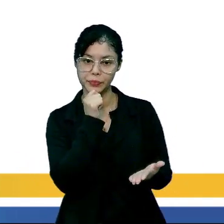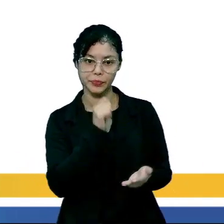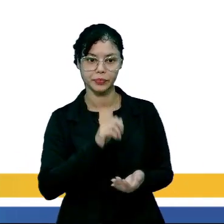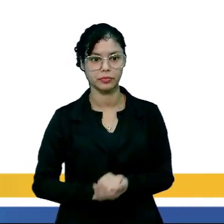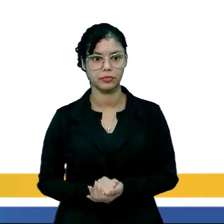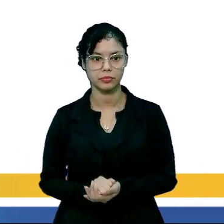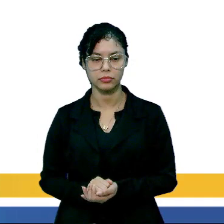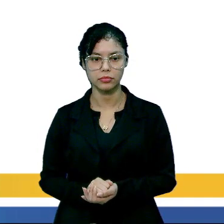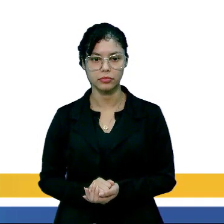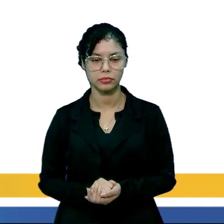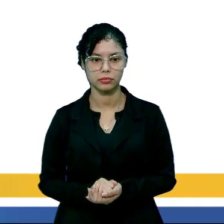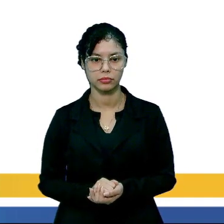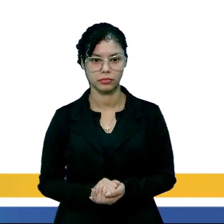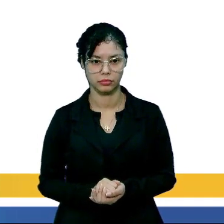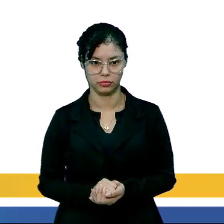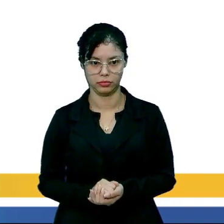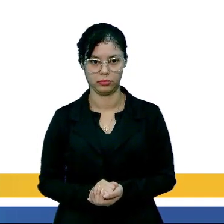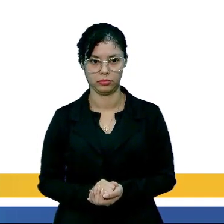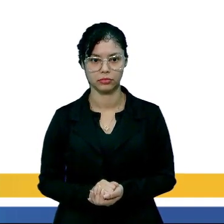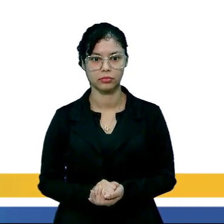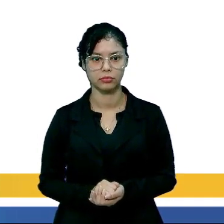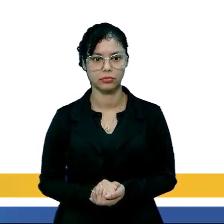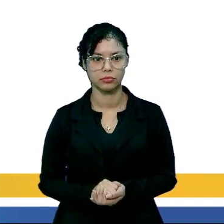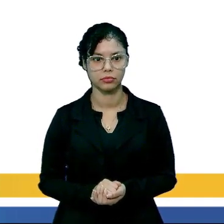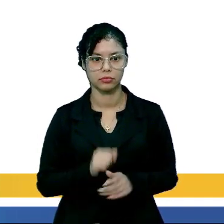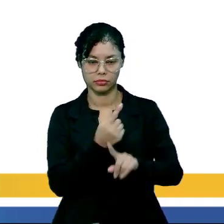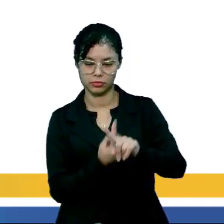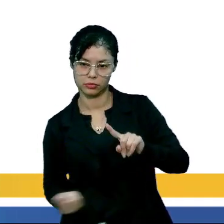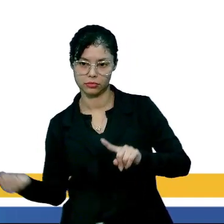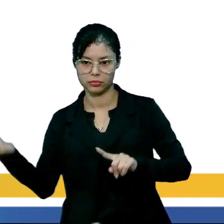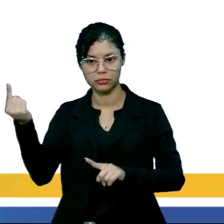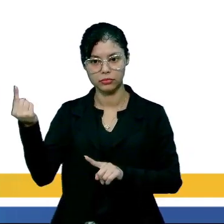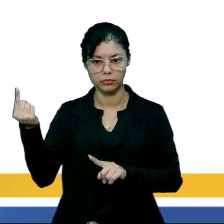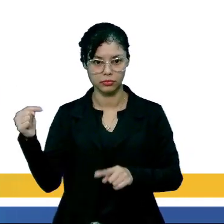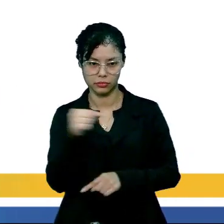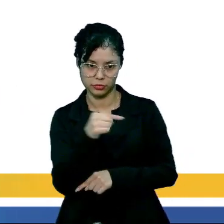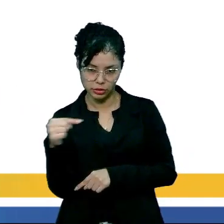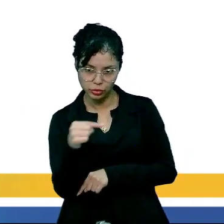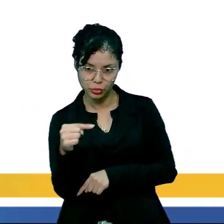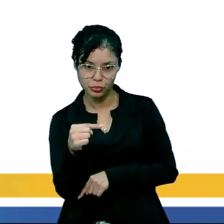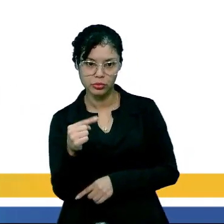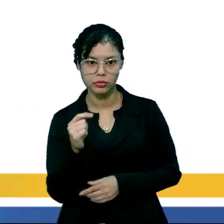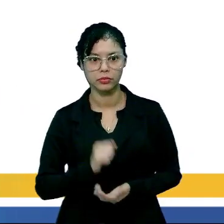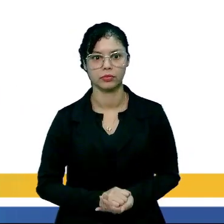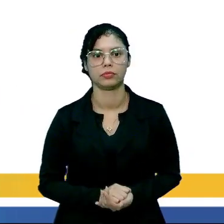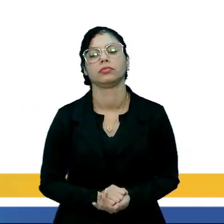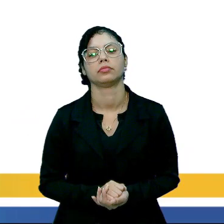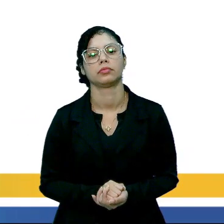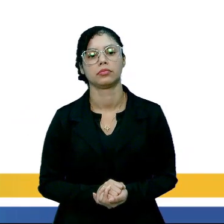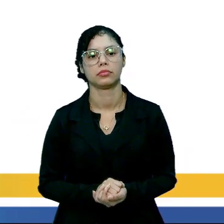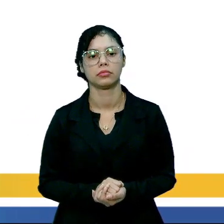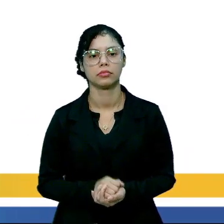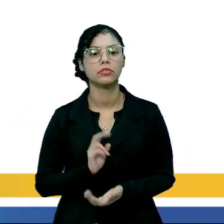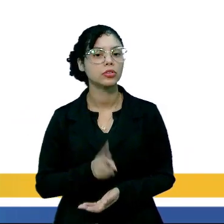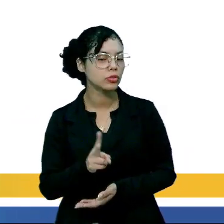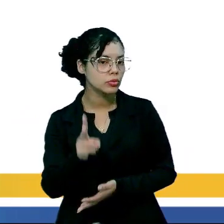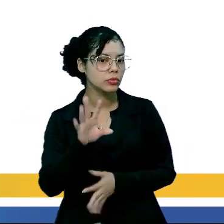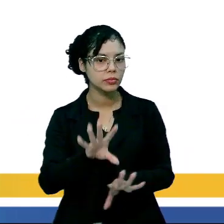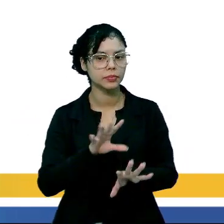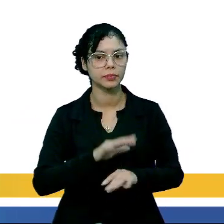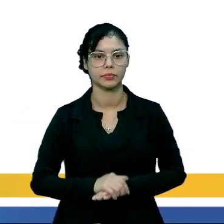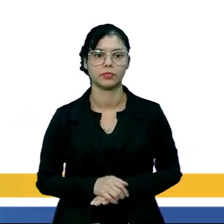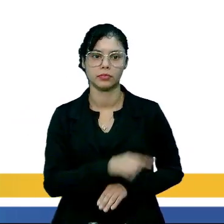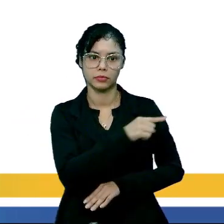Colocando o 52 por segundo membro, ele vai passar negativo. Permanecendo aí.